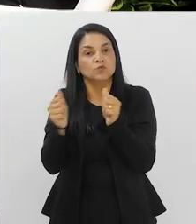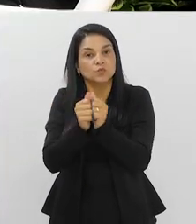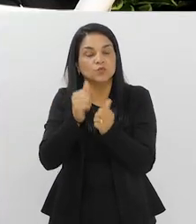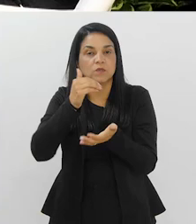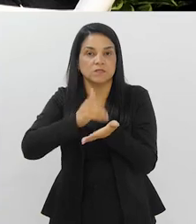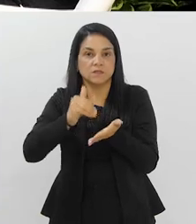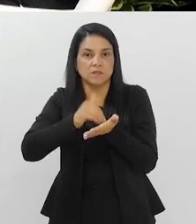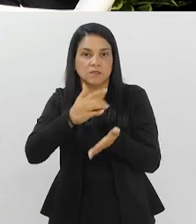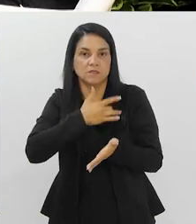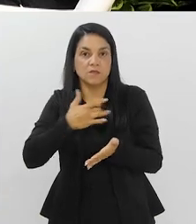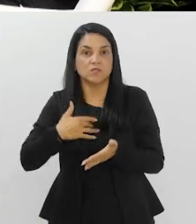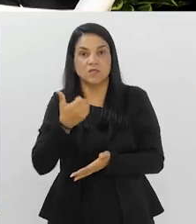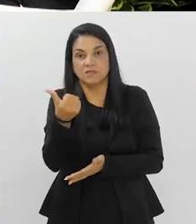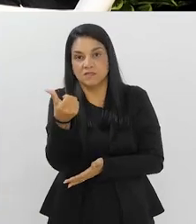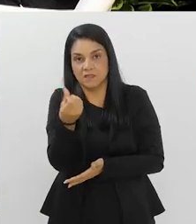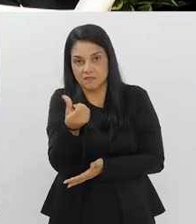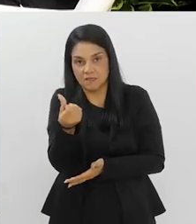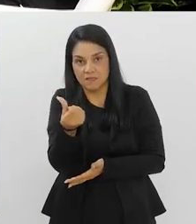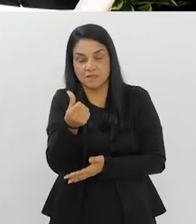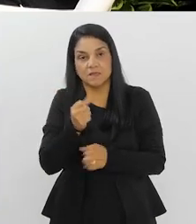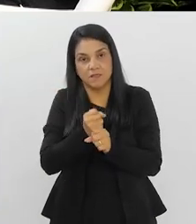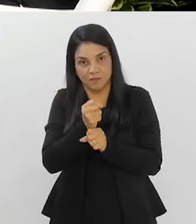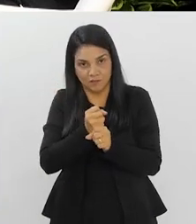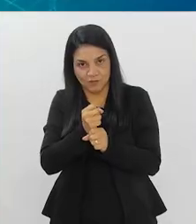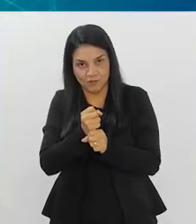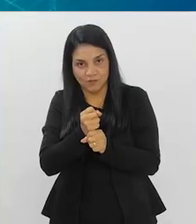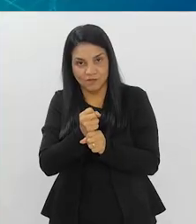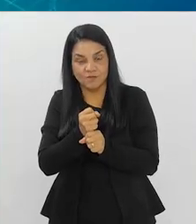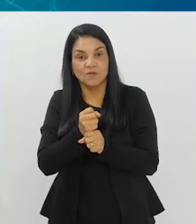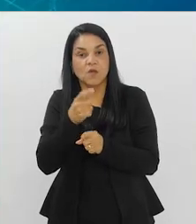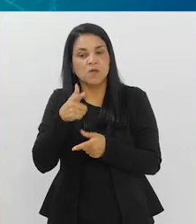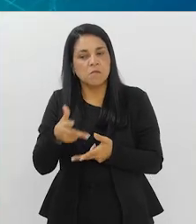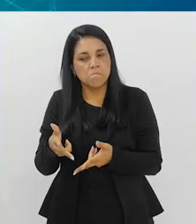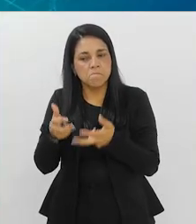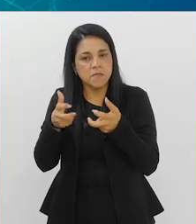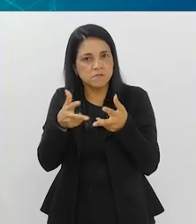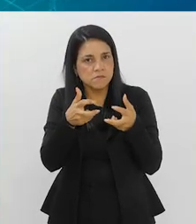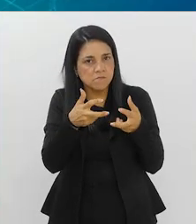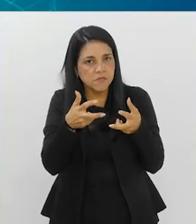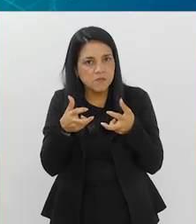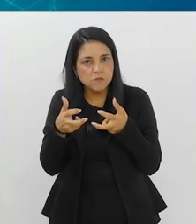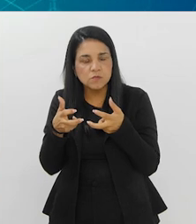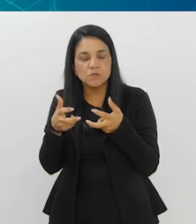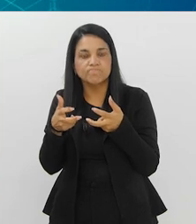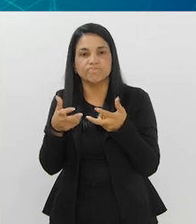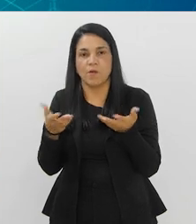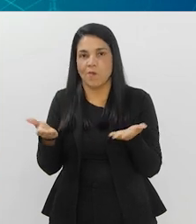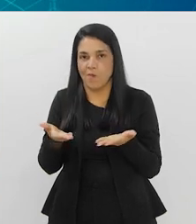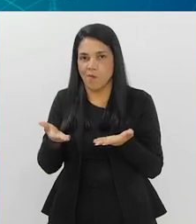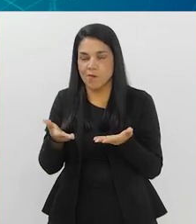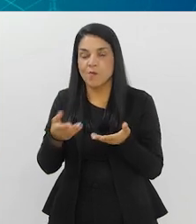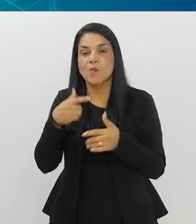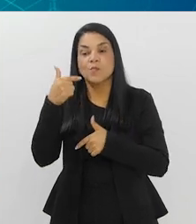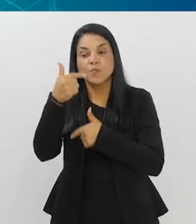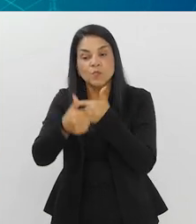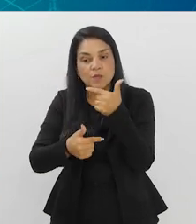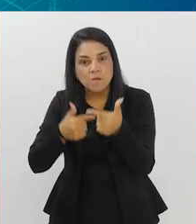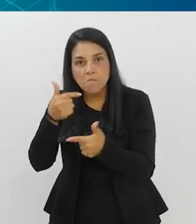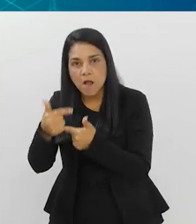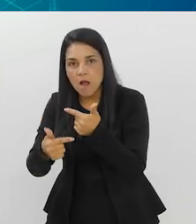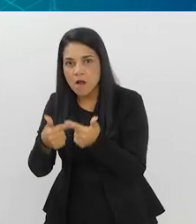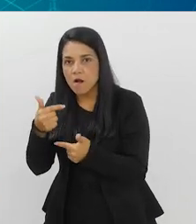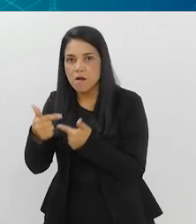que nós estamos fazendo há 16 anos, desde 2019. Mas, o que nós temos observado, principalmente, é o